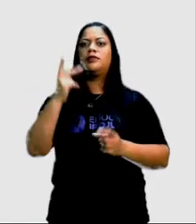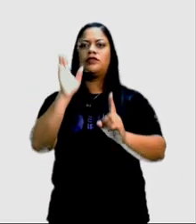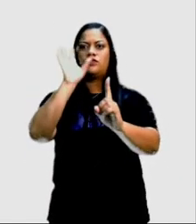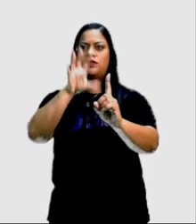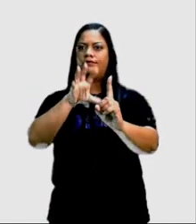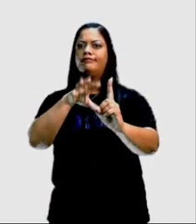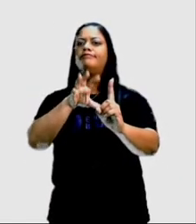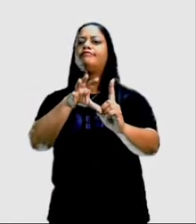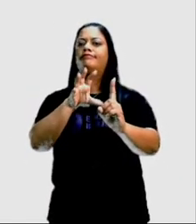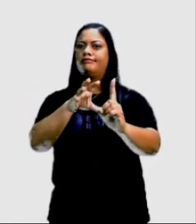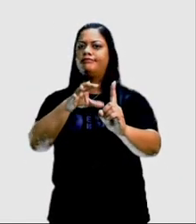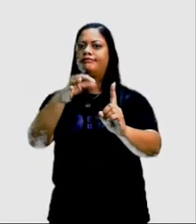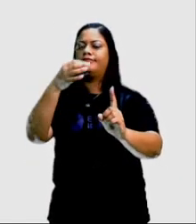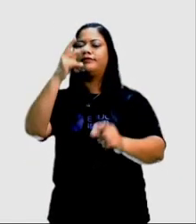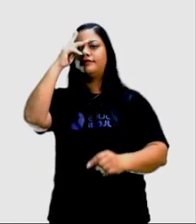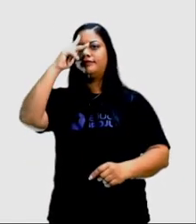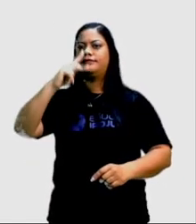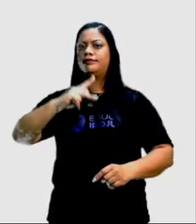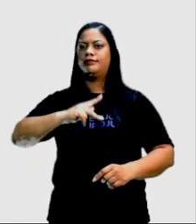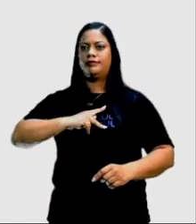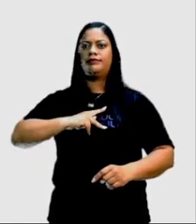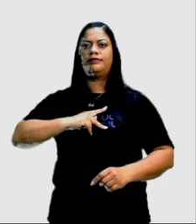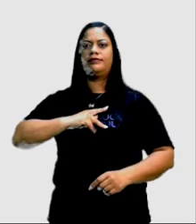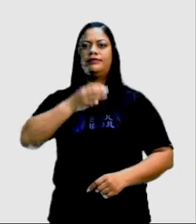da sua própria opinião.